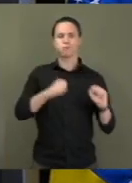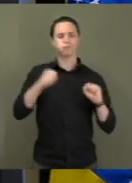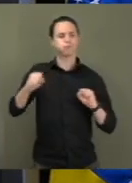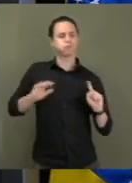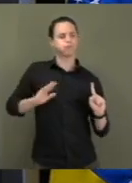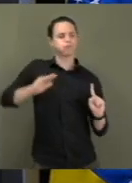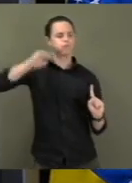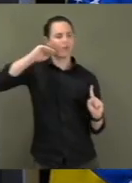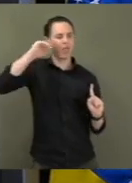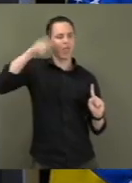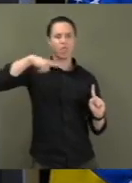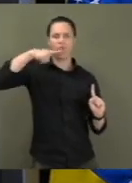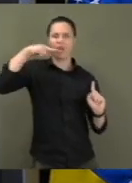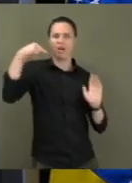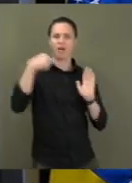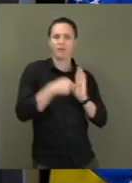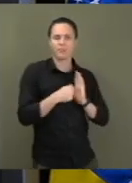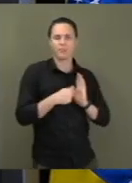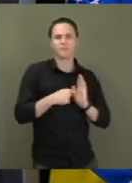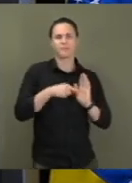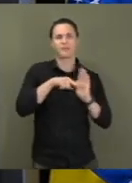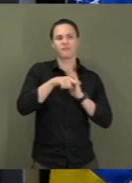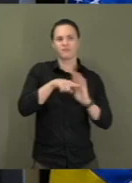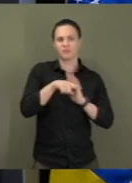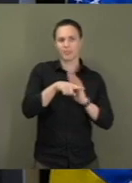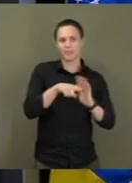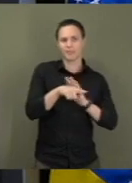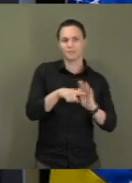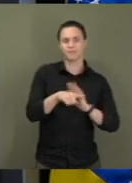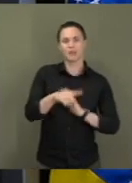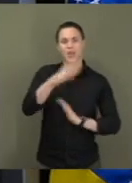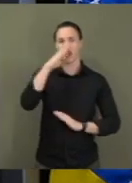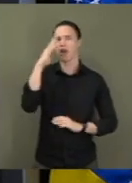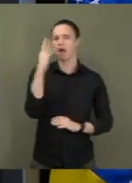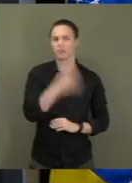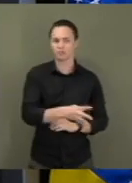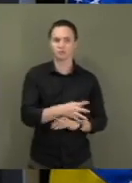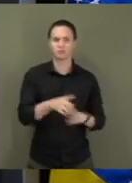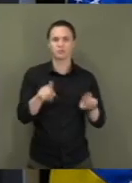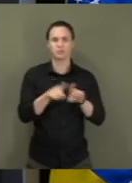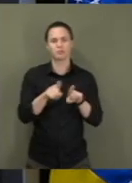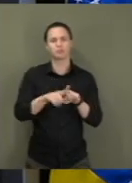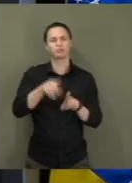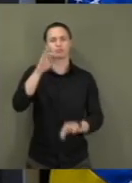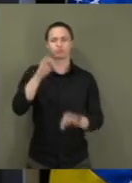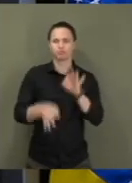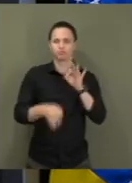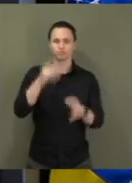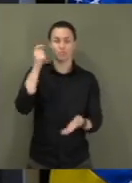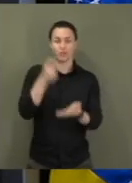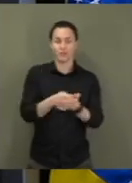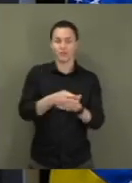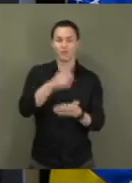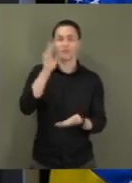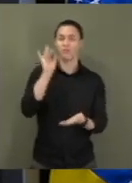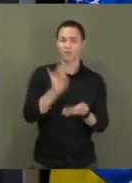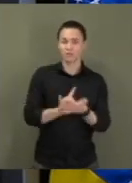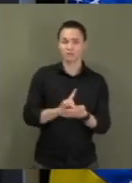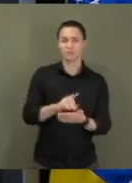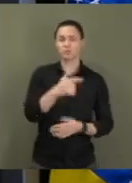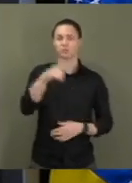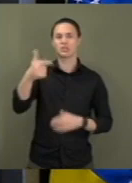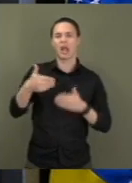atuar como denunciante, investigador, acusador e julgador, fato sem